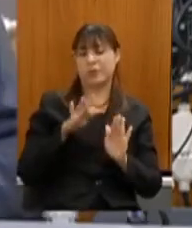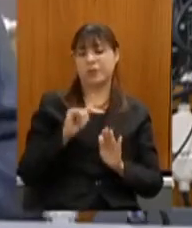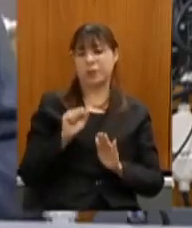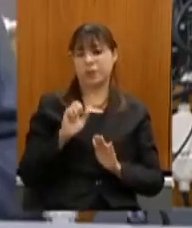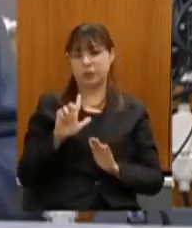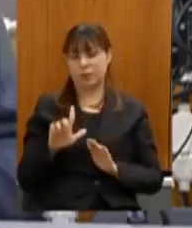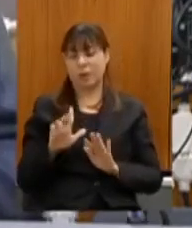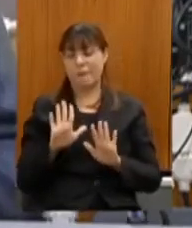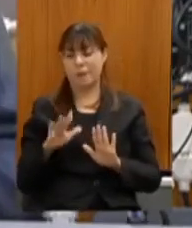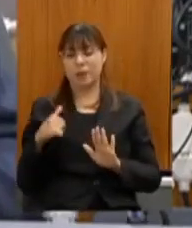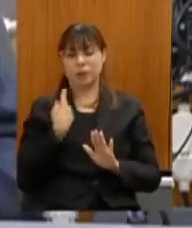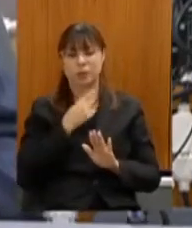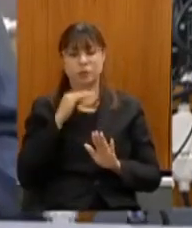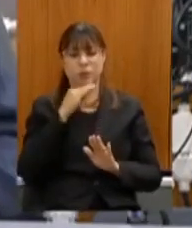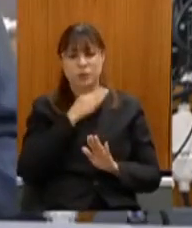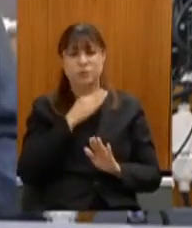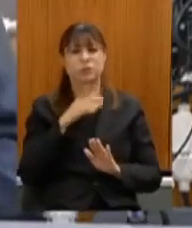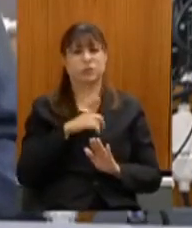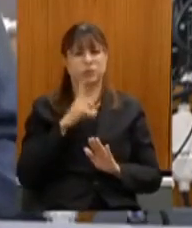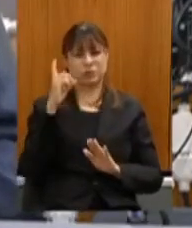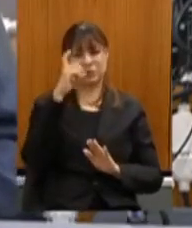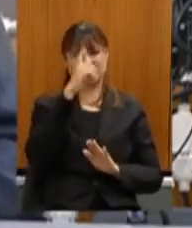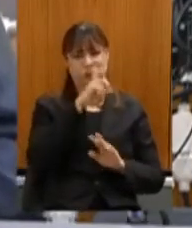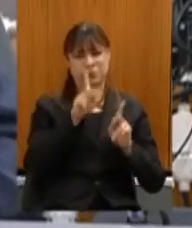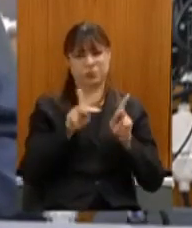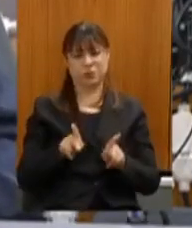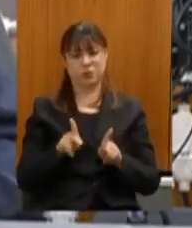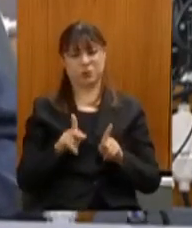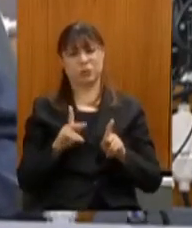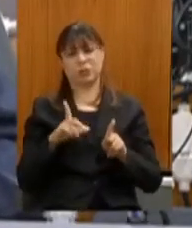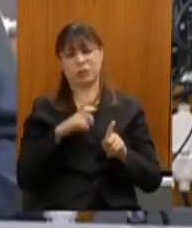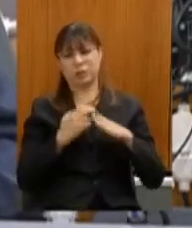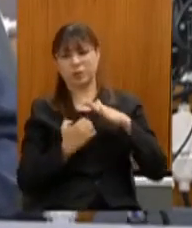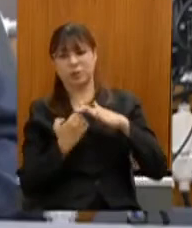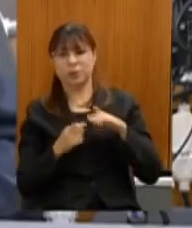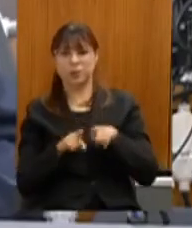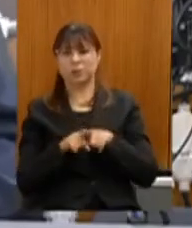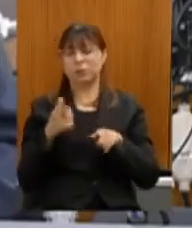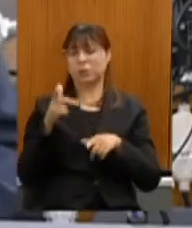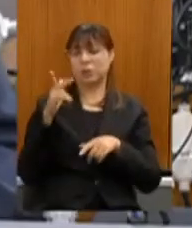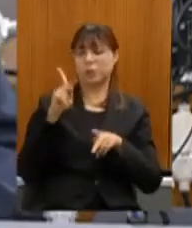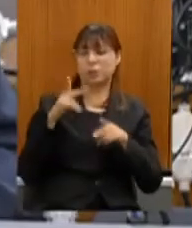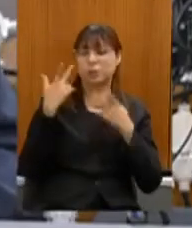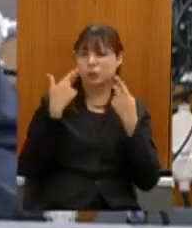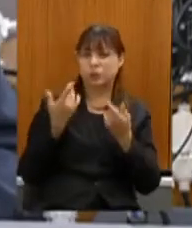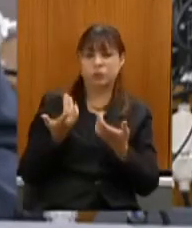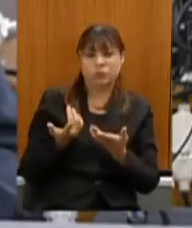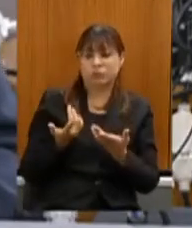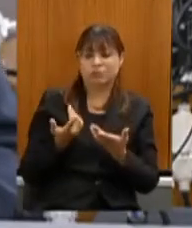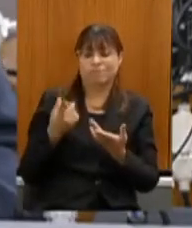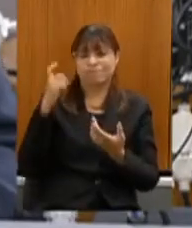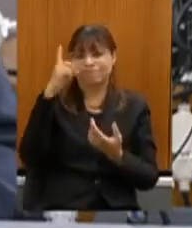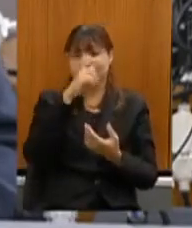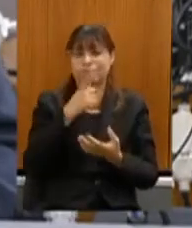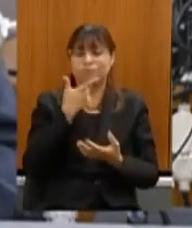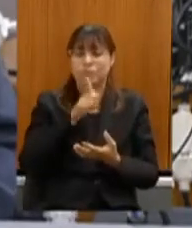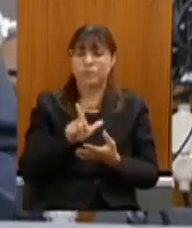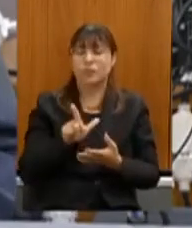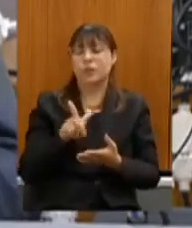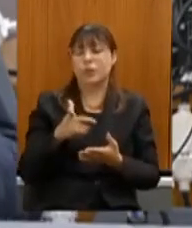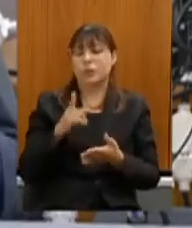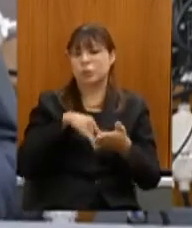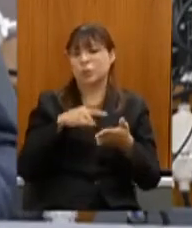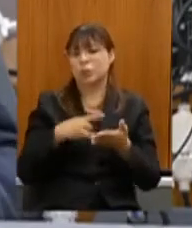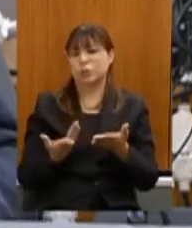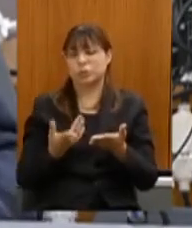o que temos visto é uma enorme dificuldade das pessoas físicas e jurídicas de se verem dispensadas da apresentação da documentação relativa a regularidade fiscal